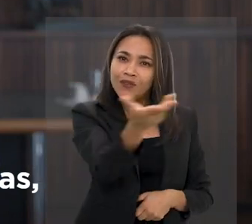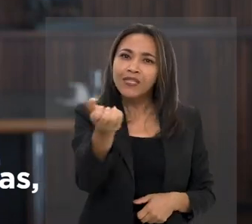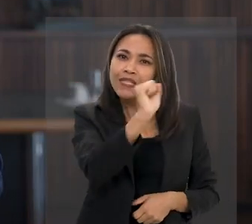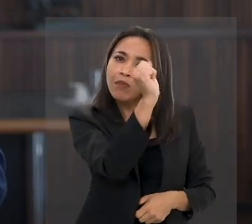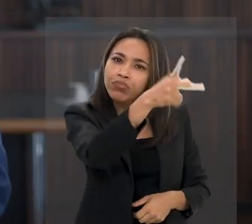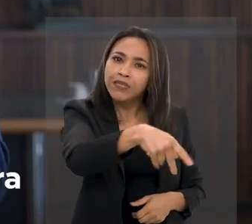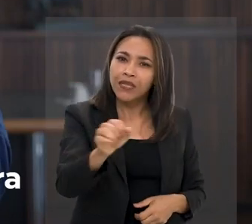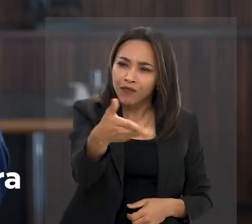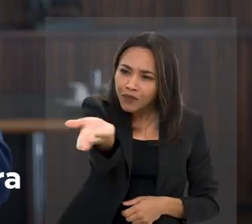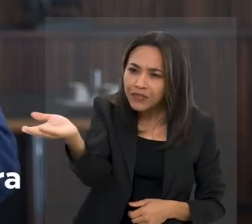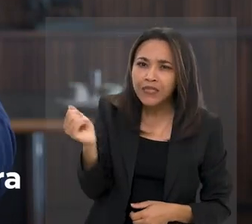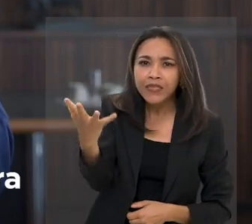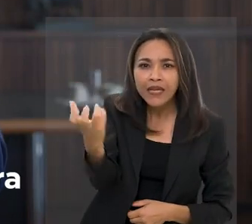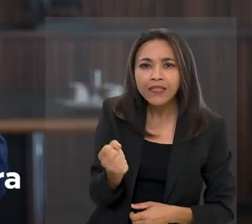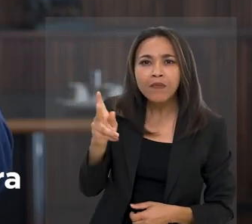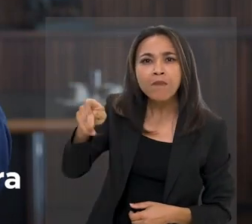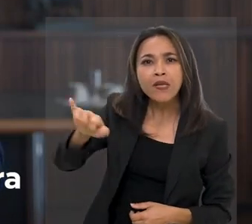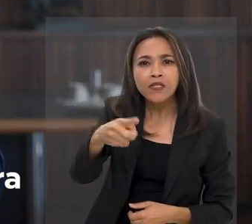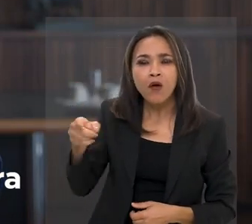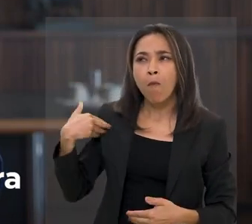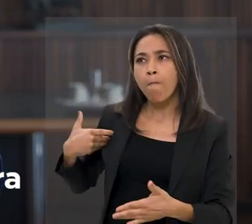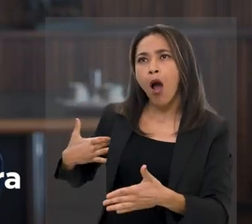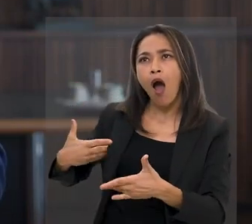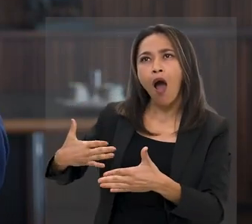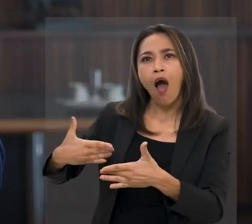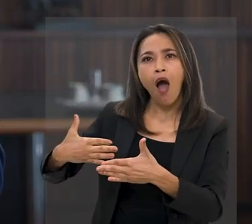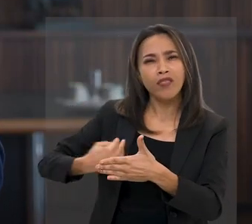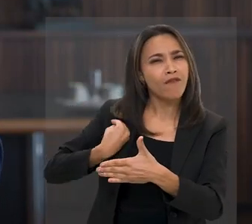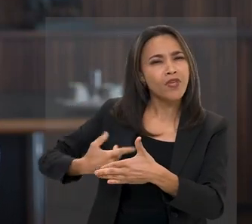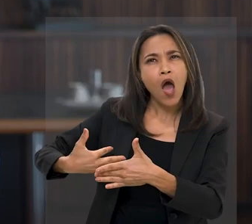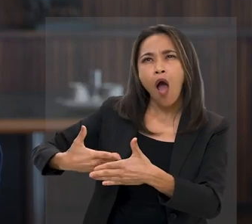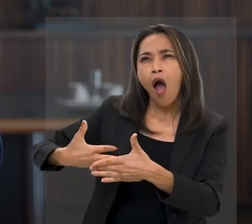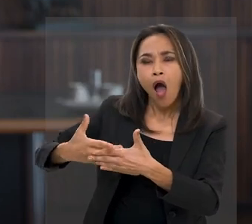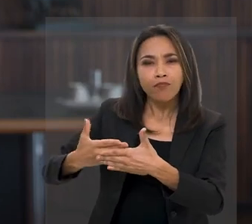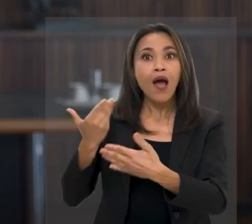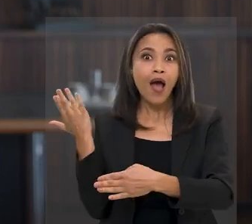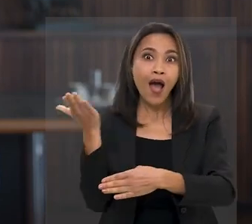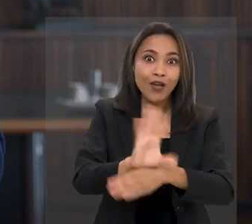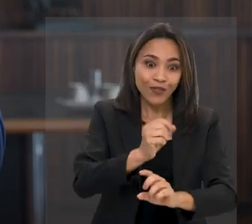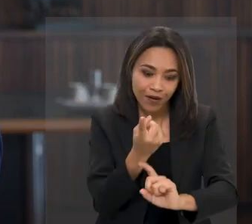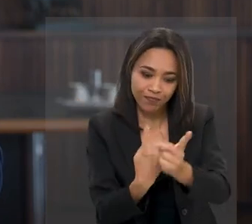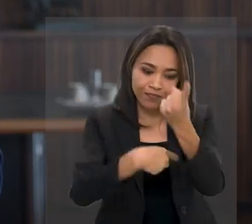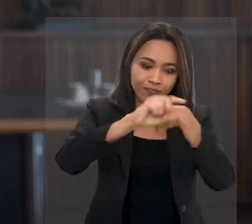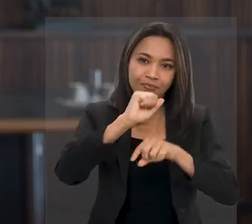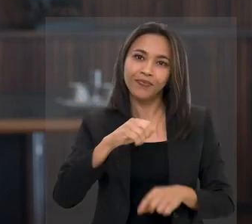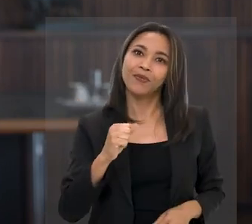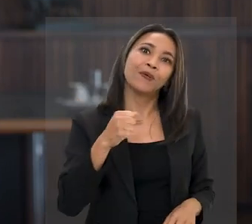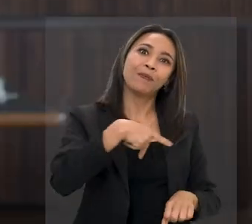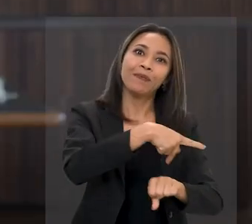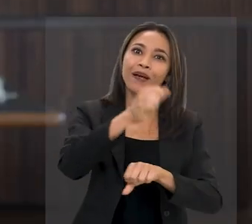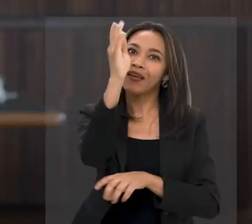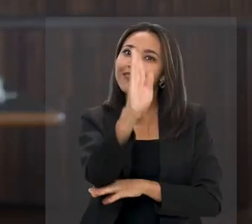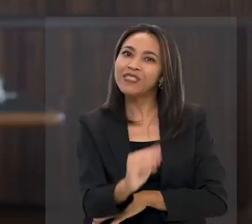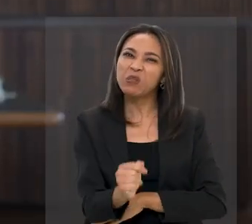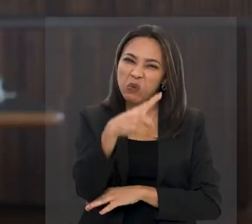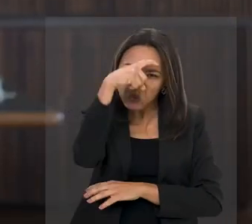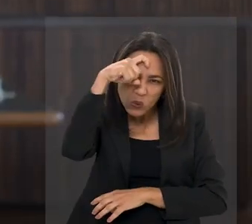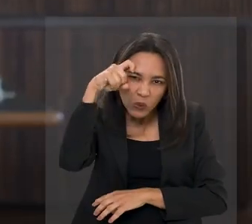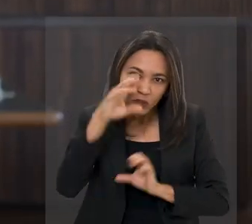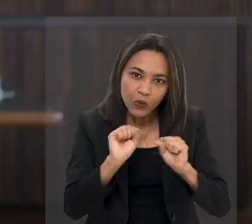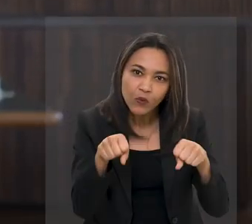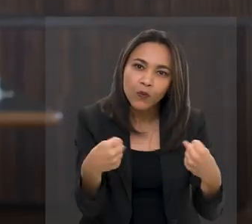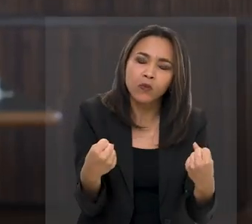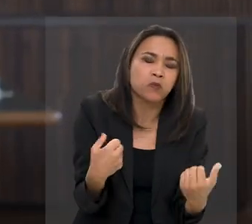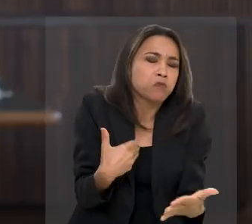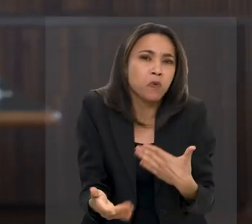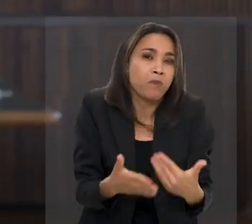pensionistas que, ao longo de uma vida inteira, ajudaram a construir o Brasil com o fruto do seu sor. Não importa a